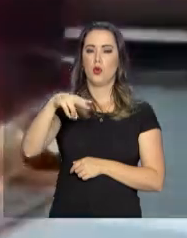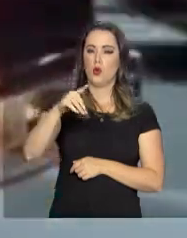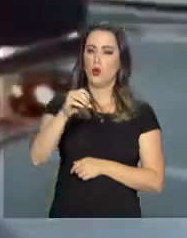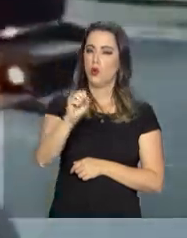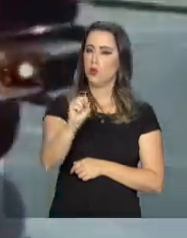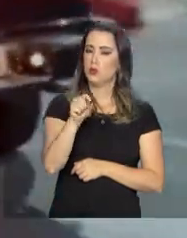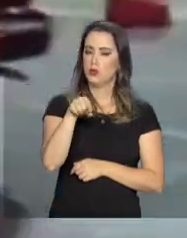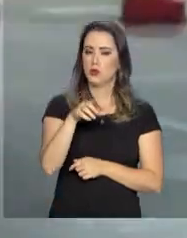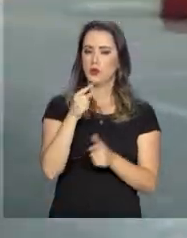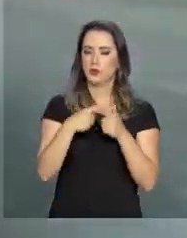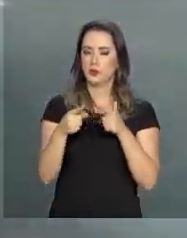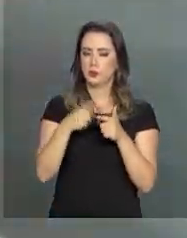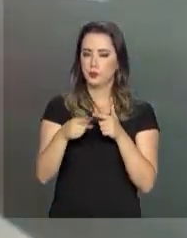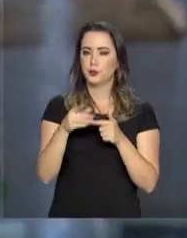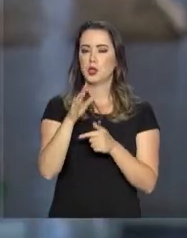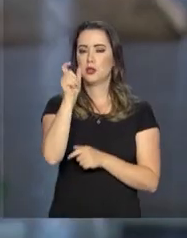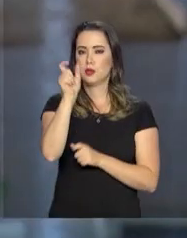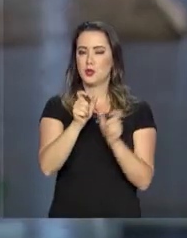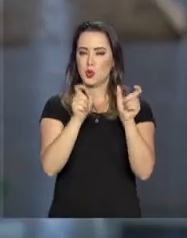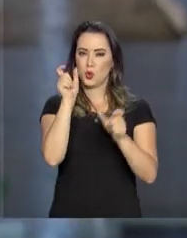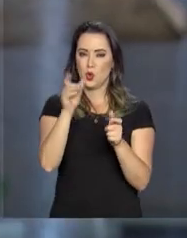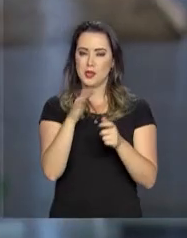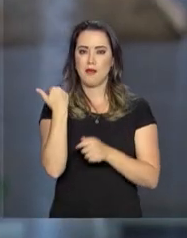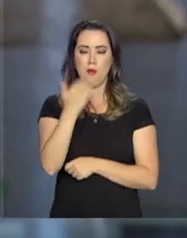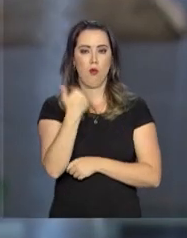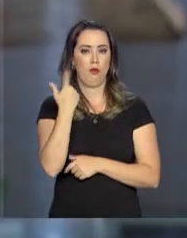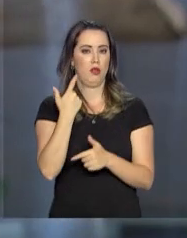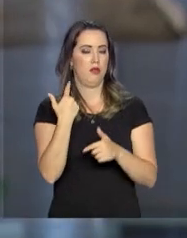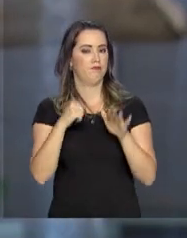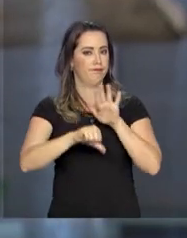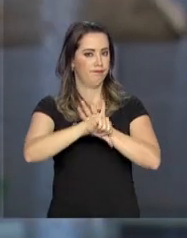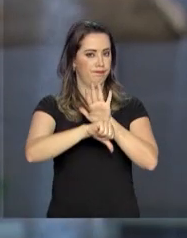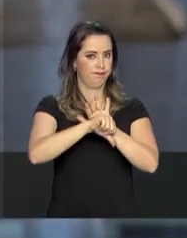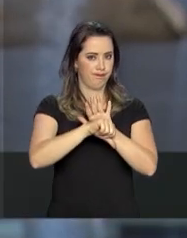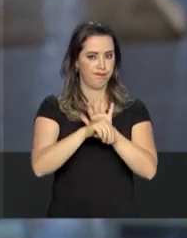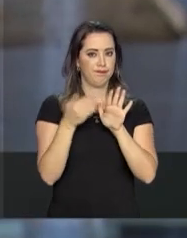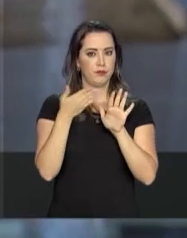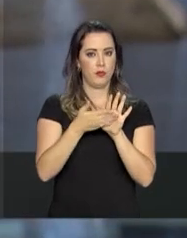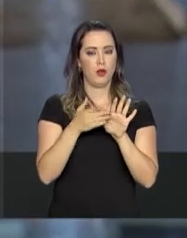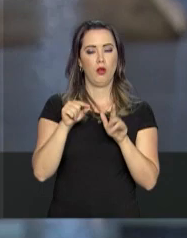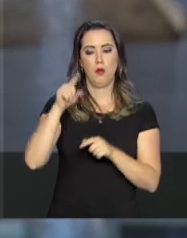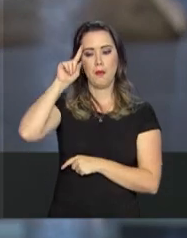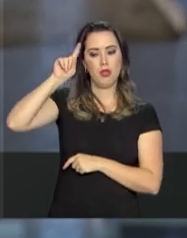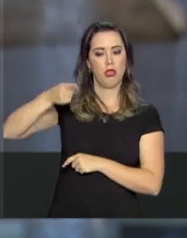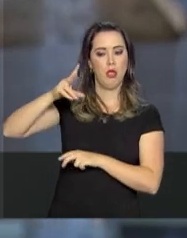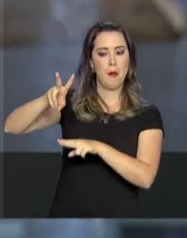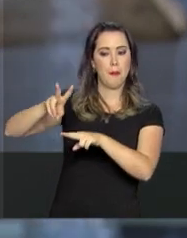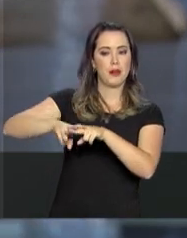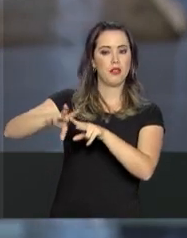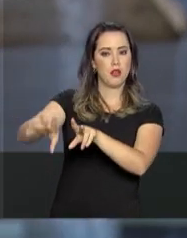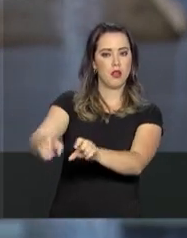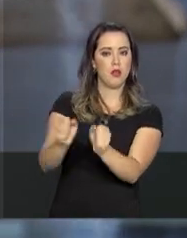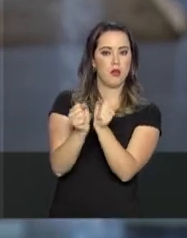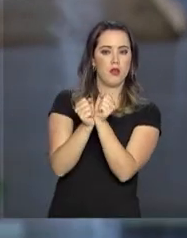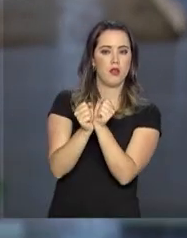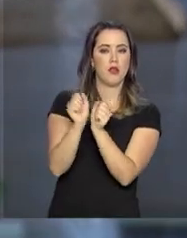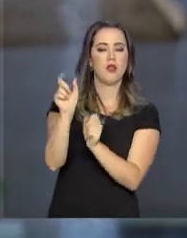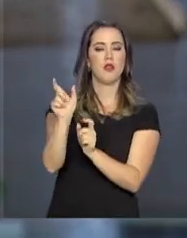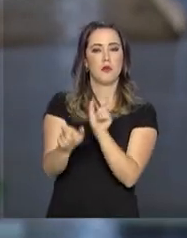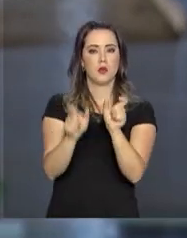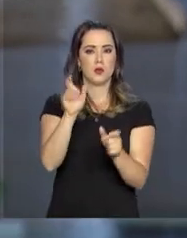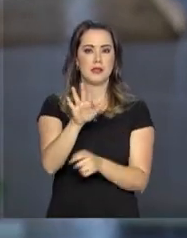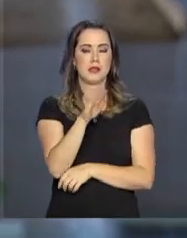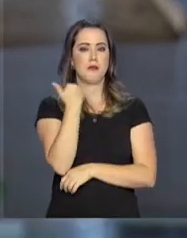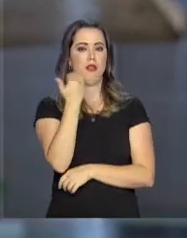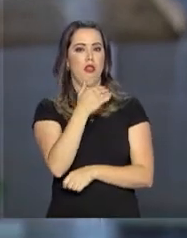perderam suas vidas com os crimes. Os mandados de prisão foram contra autores de homicídios e feminicídios, que é o assassinato de